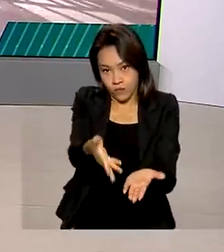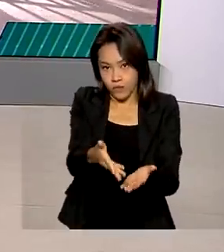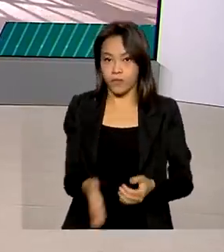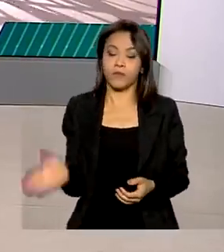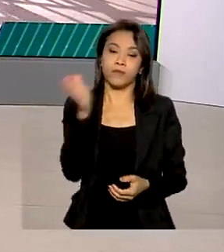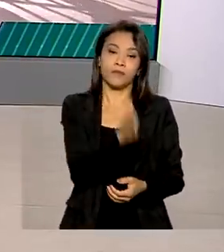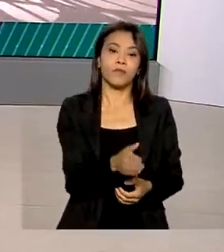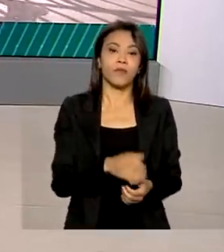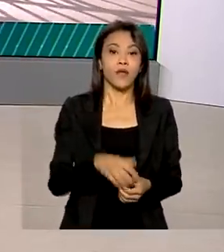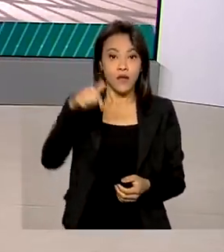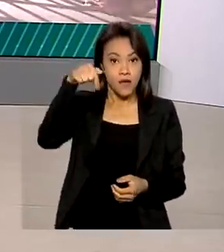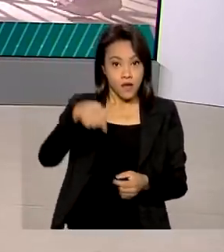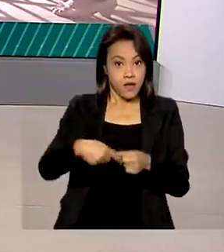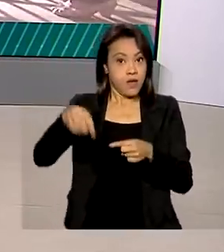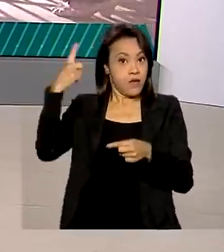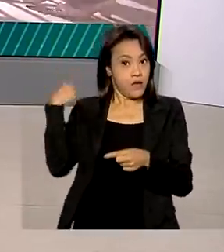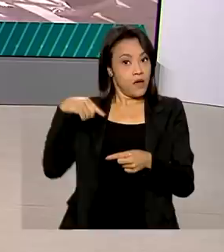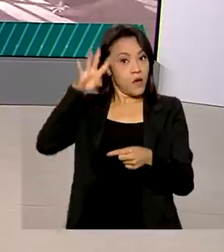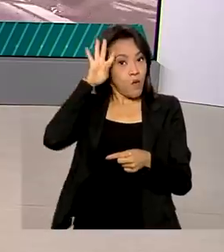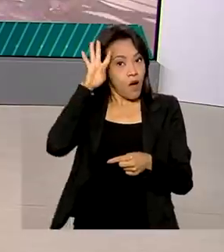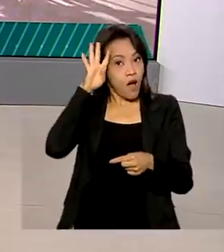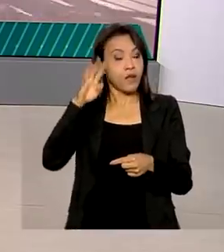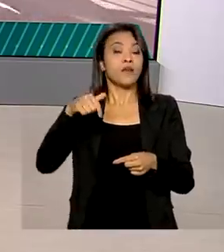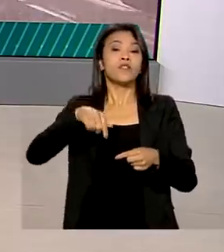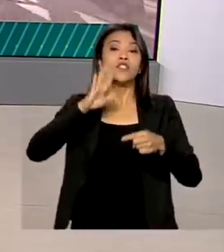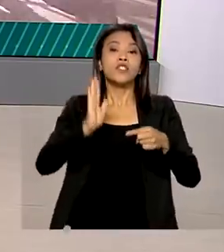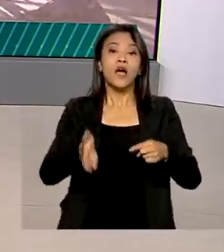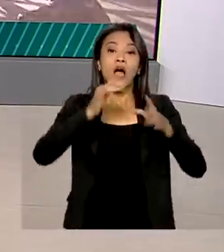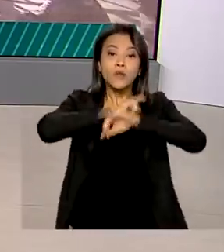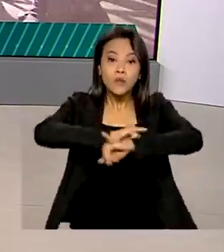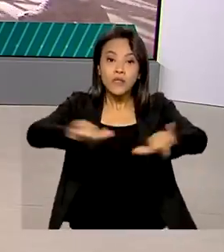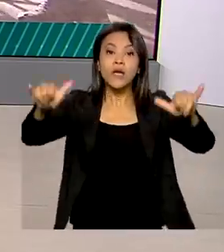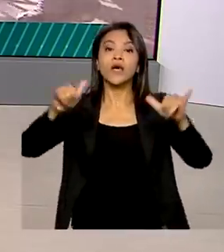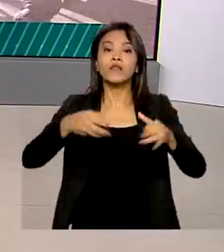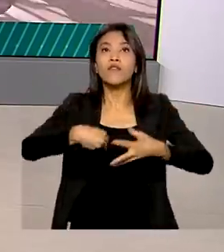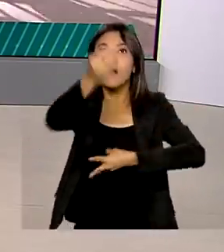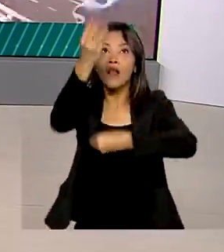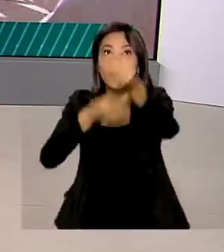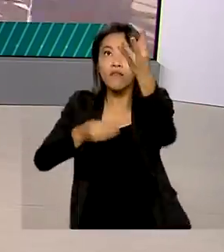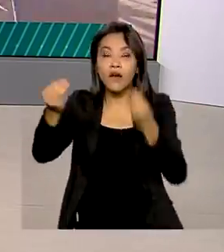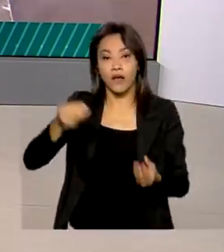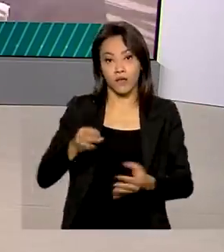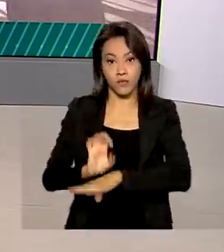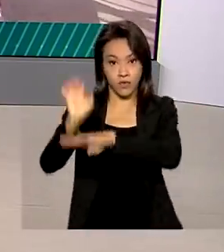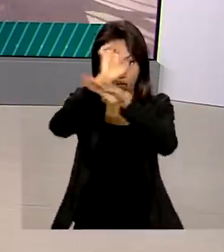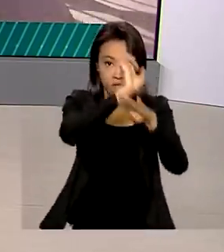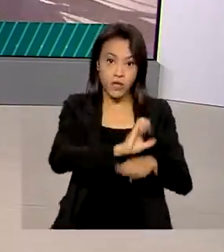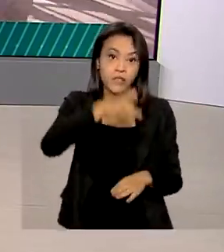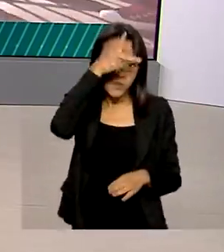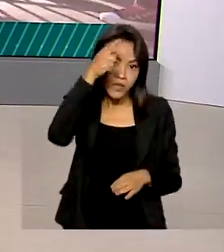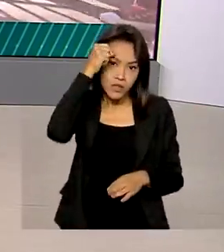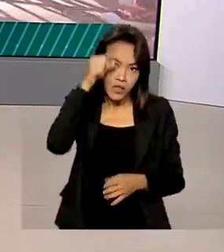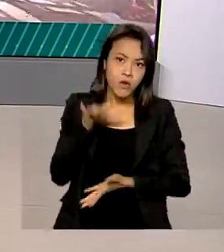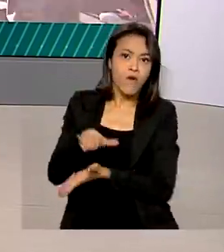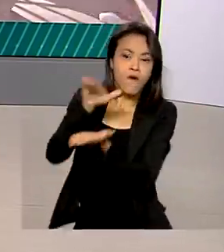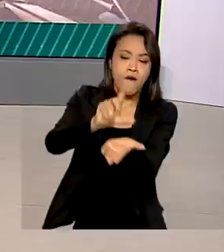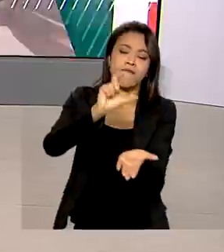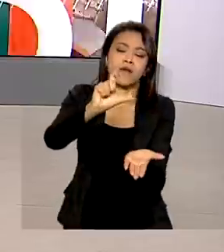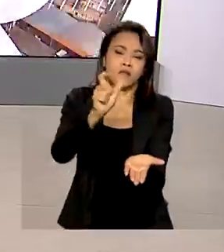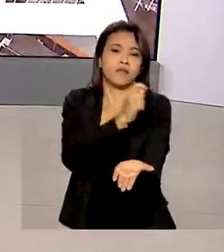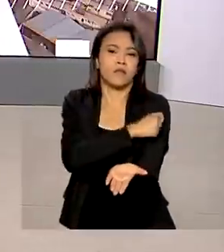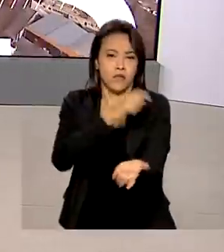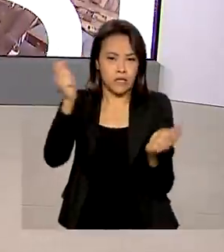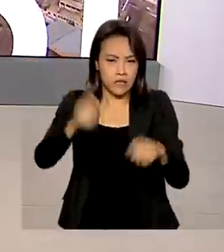Saúde anunciou nesta quarta-feira que foram enviadas aos estados e municípios vacinas suficientes para imunizar todas as crianças